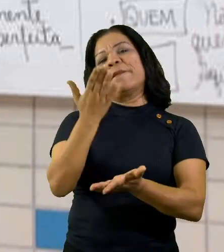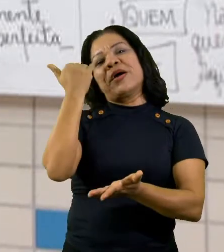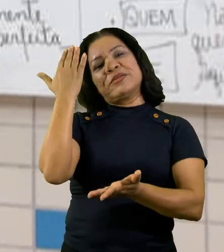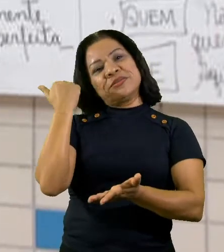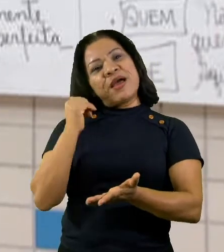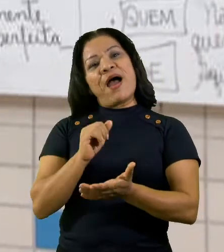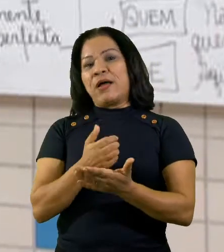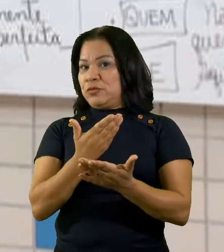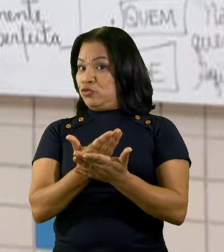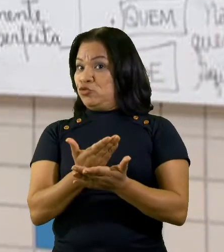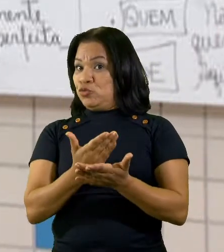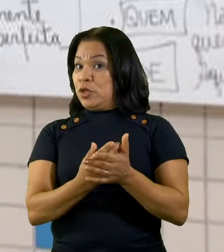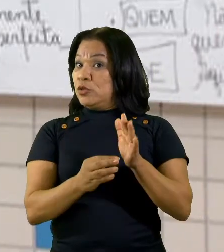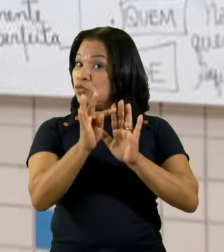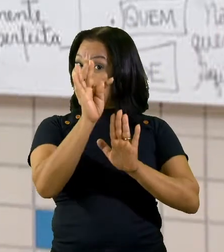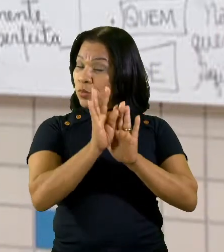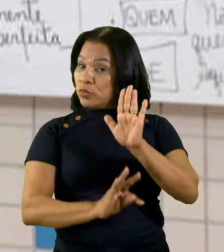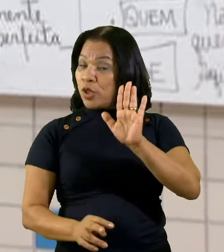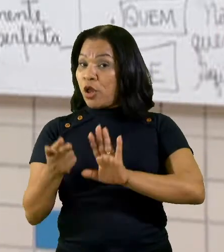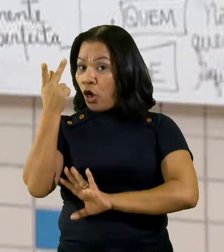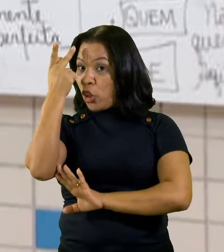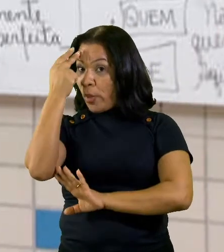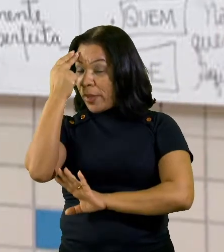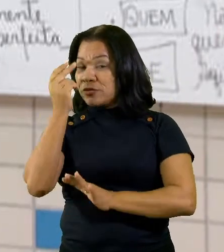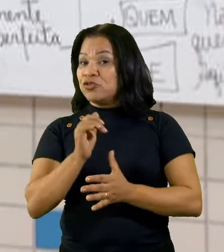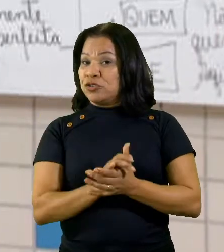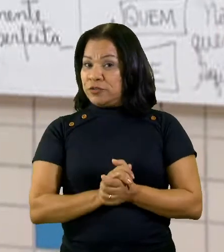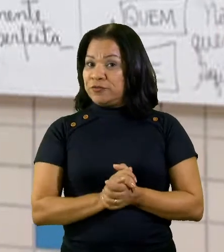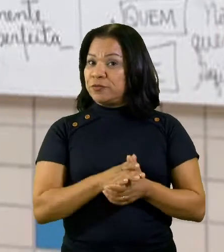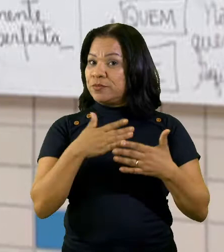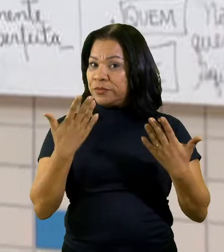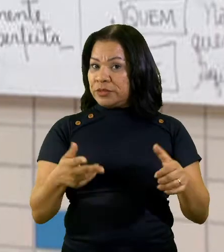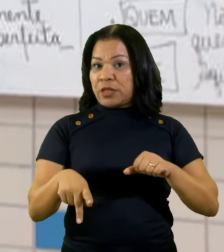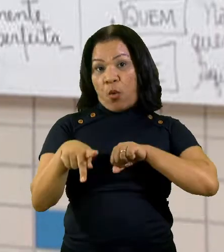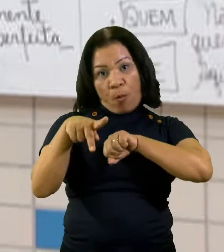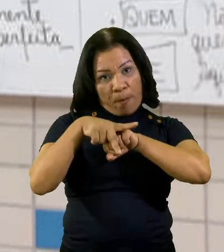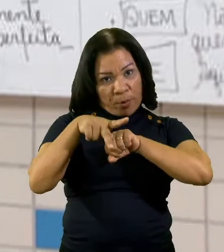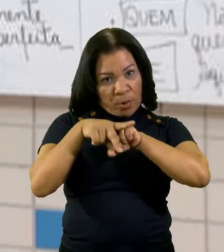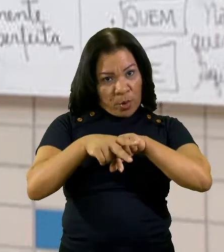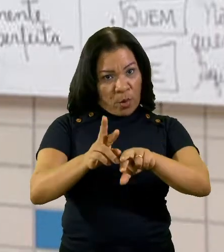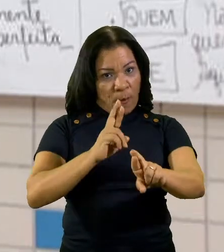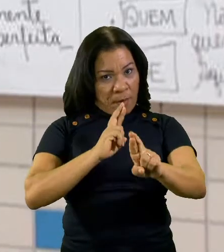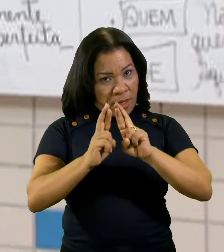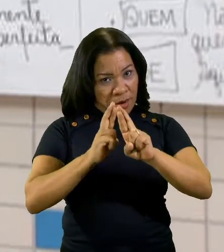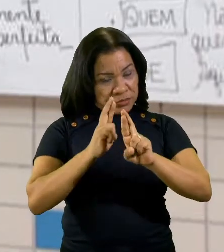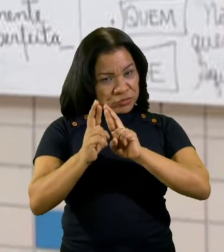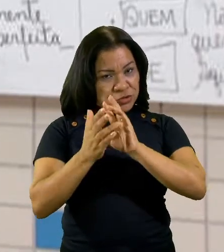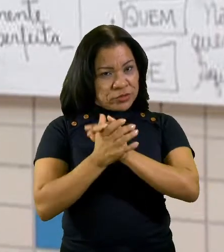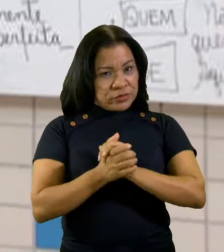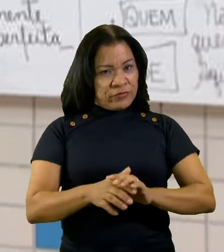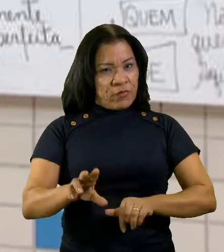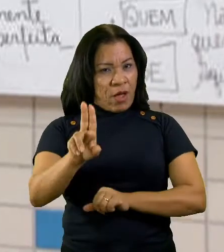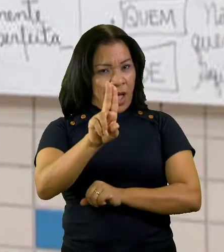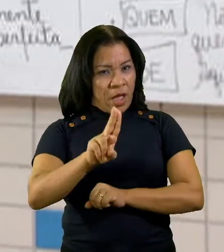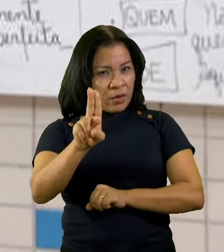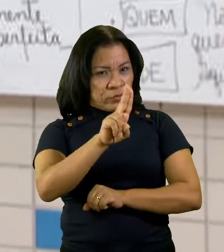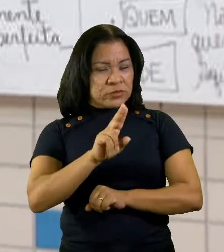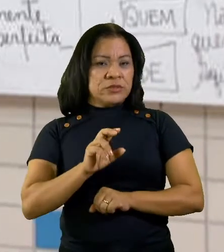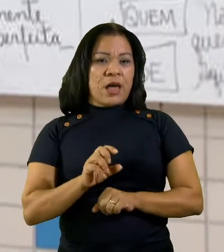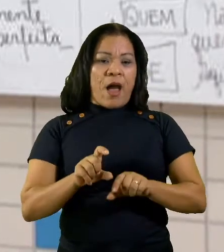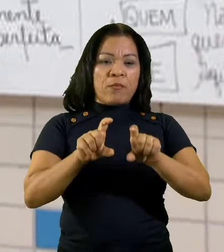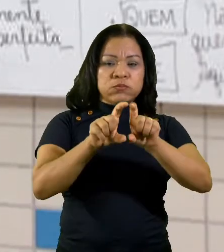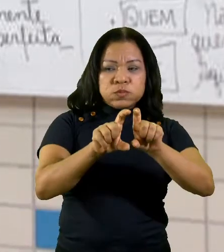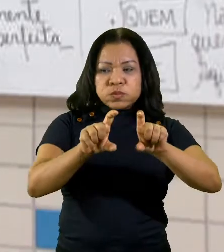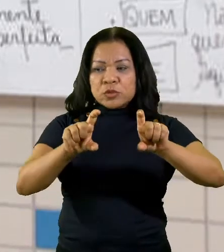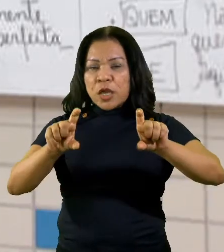normativo. Vocês se lembram? O pronome relativo, ele é usado em orações subordinadas,